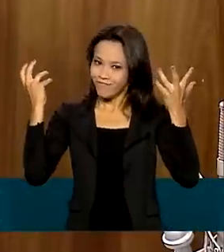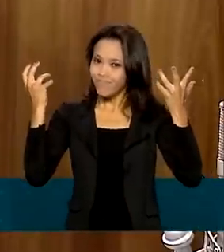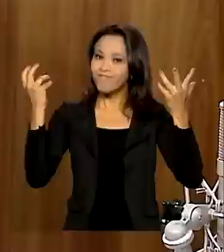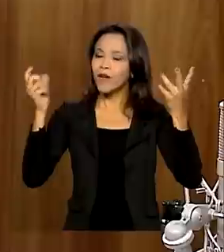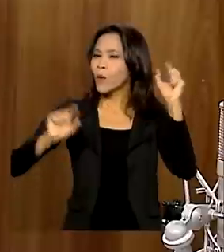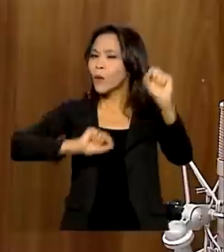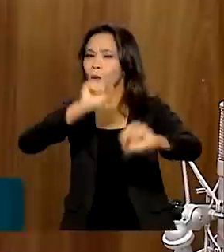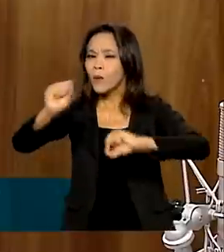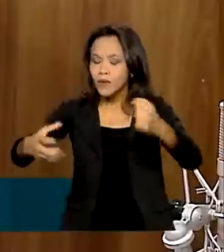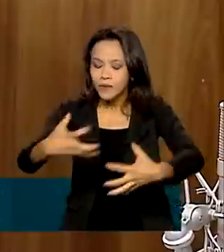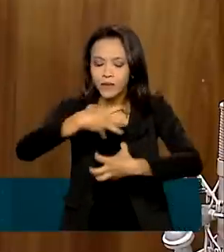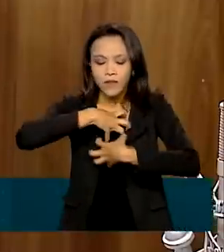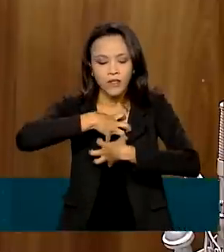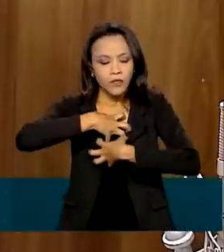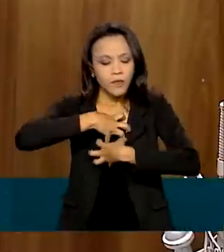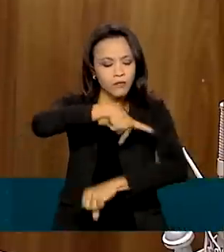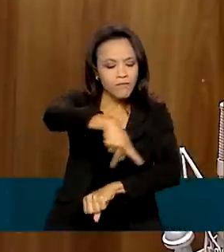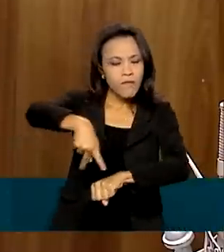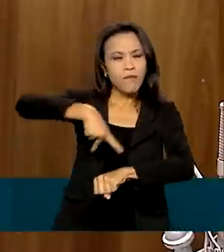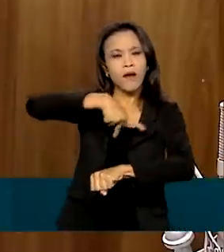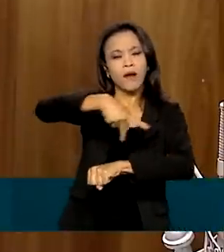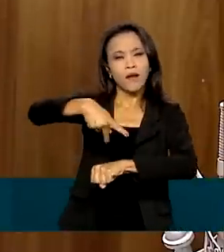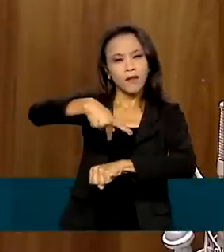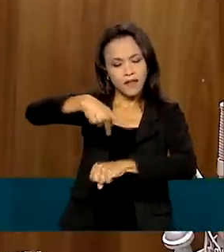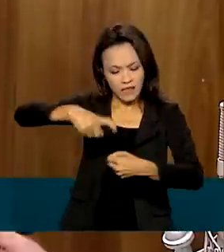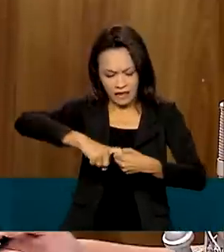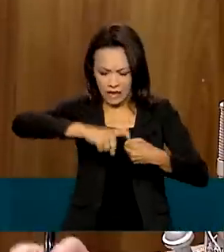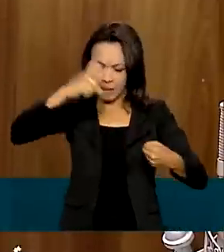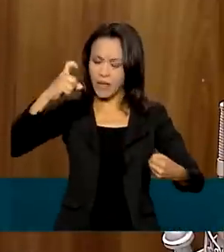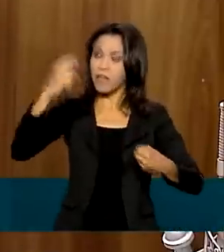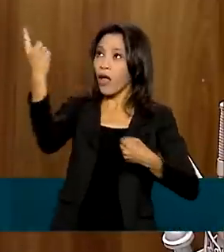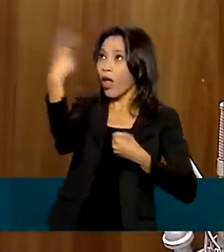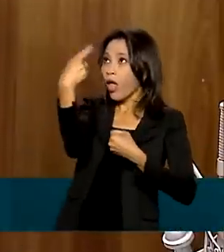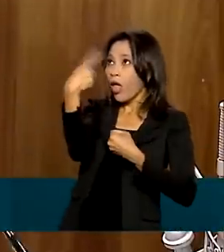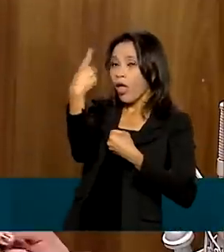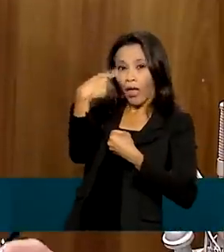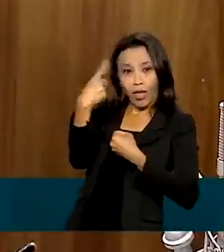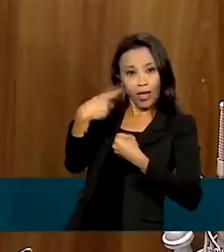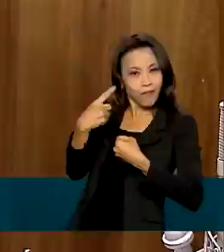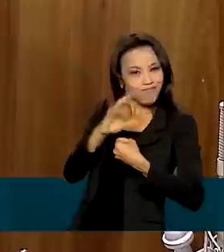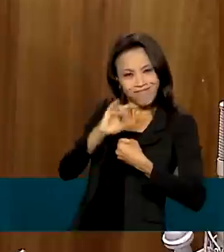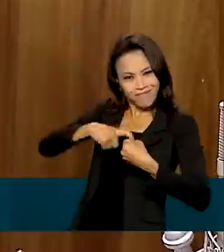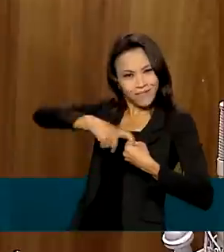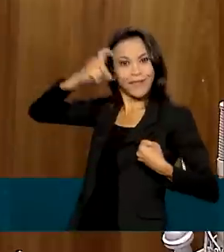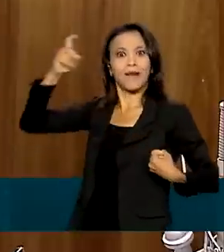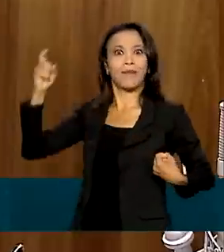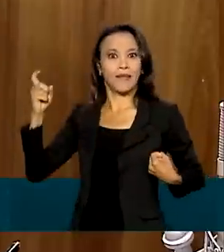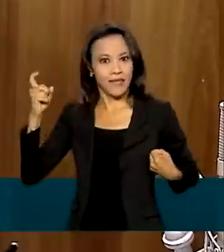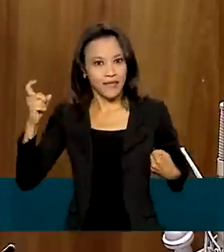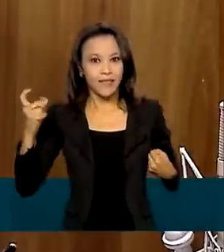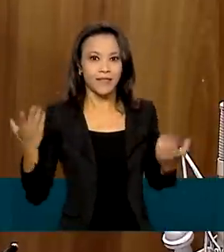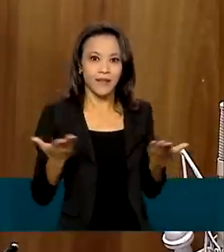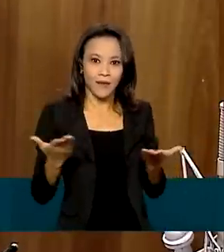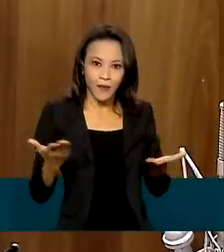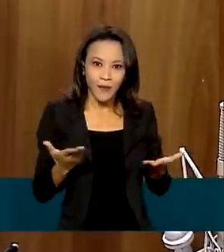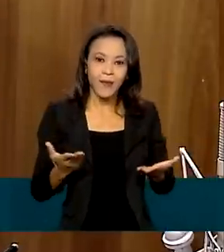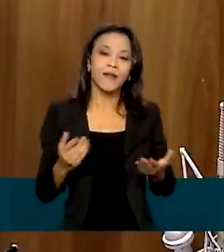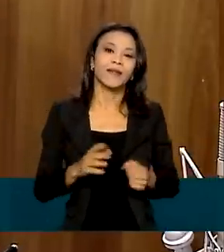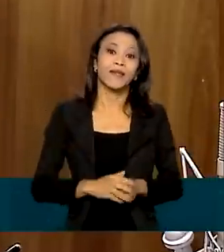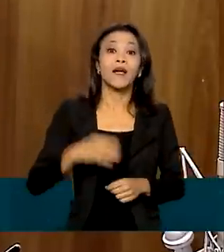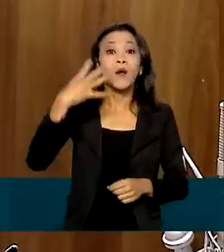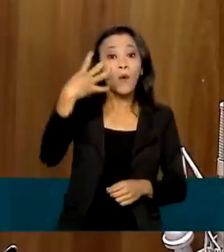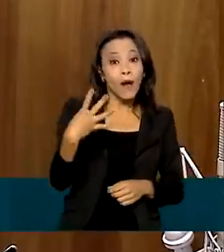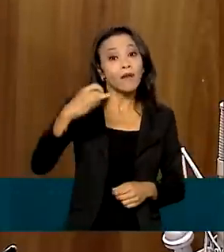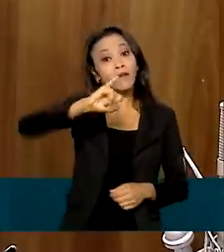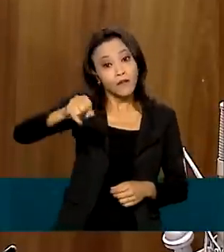sentimento de nação, ser uma nação independente. Eu vejo em outros países essa data chamada de data nacional. Nós temos o 4 de julho nos